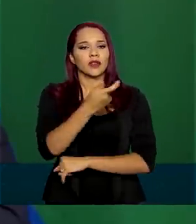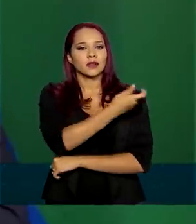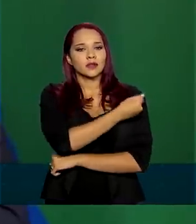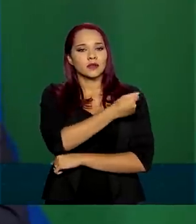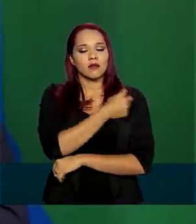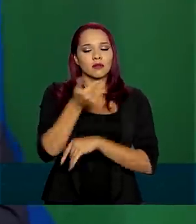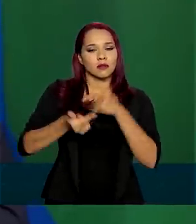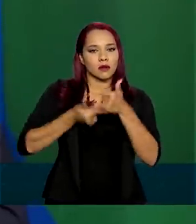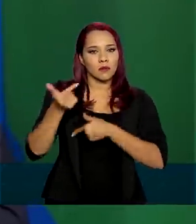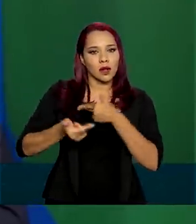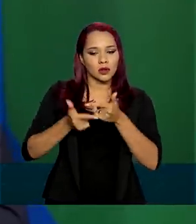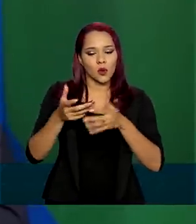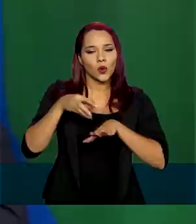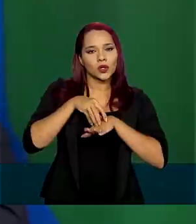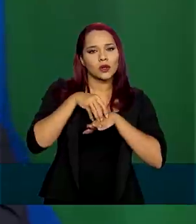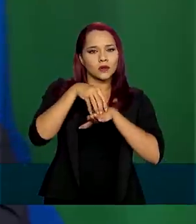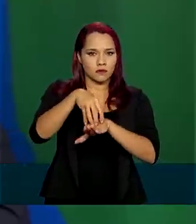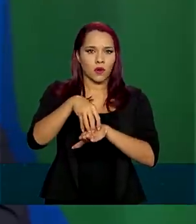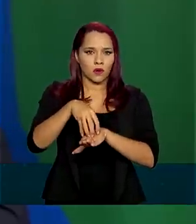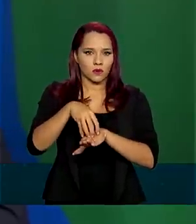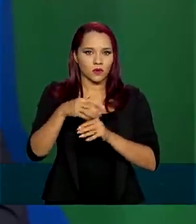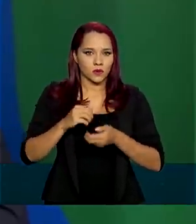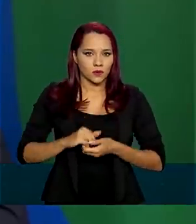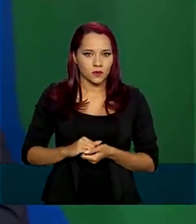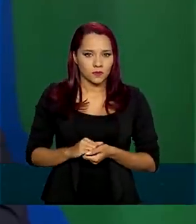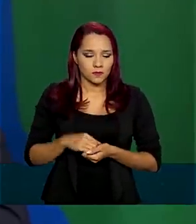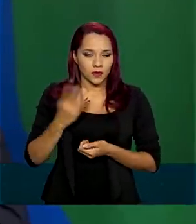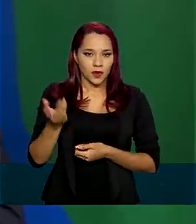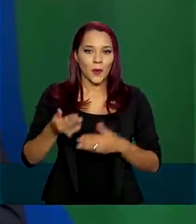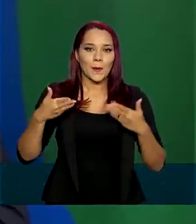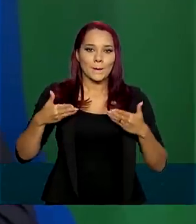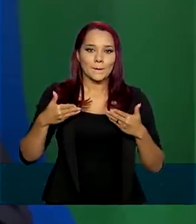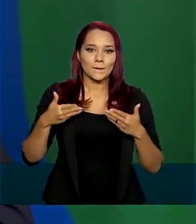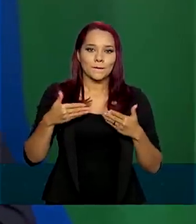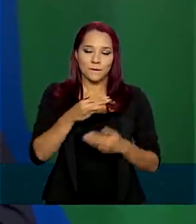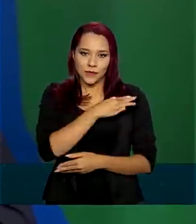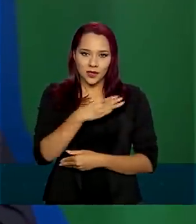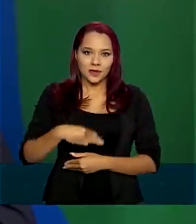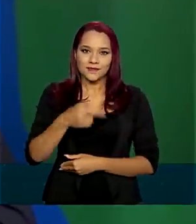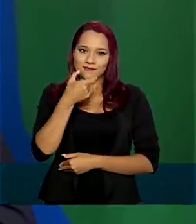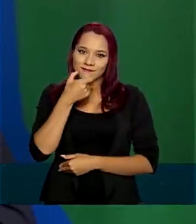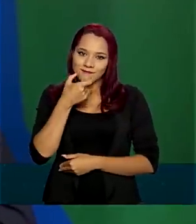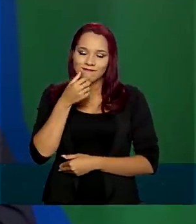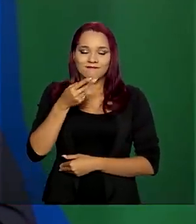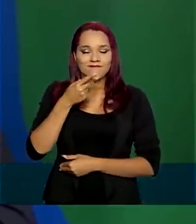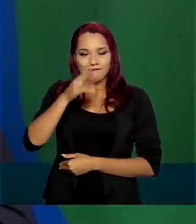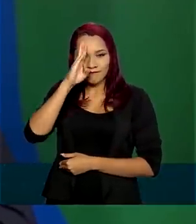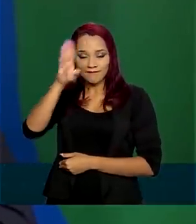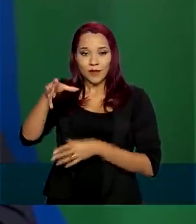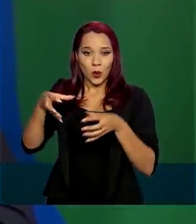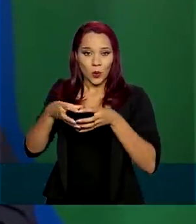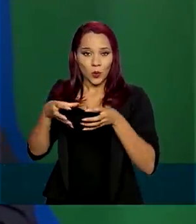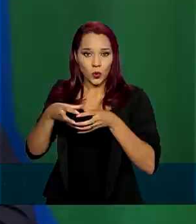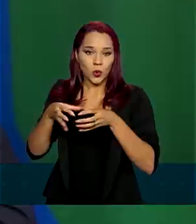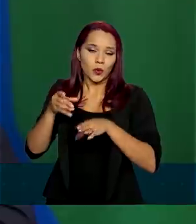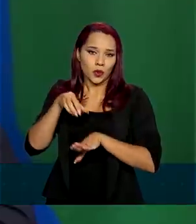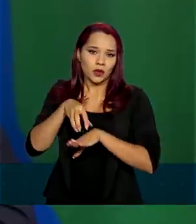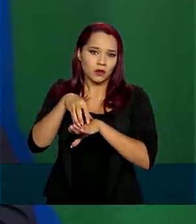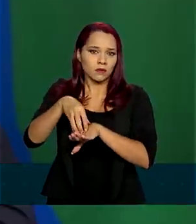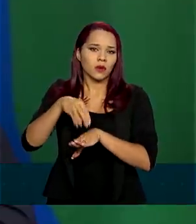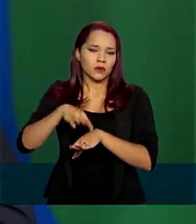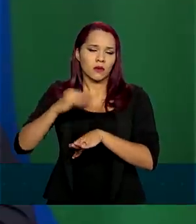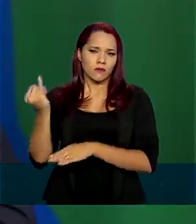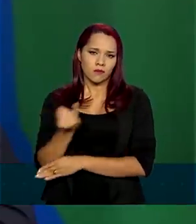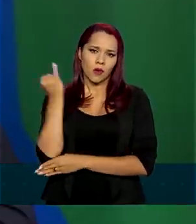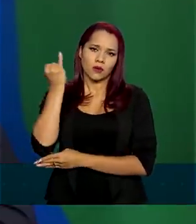trabalhadores de transporte. Então, o ministro Mandetta priorizou essa turma, que é importante para nós.